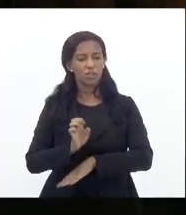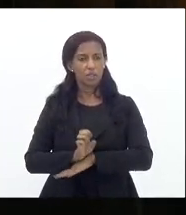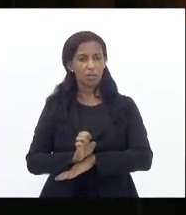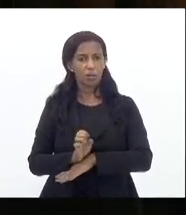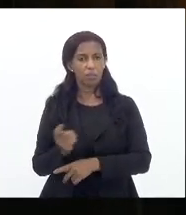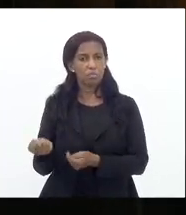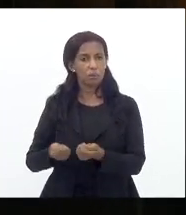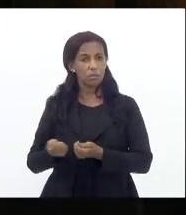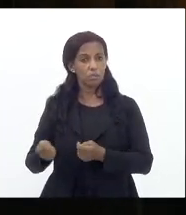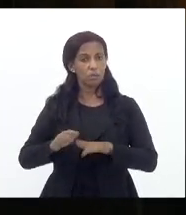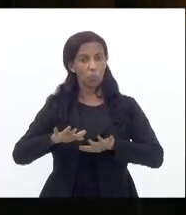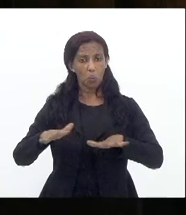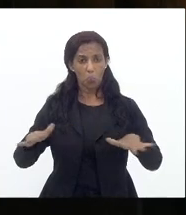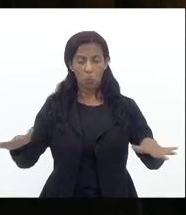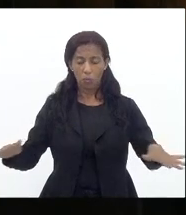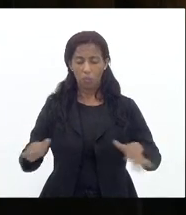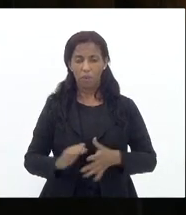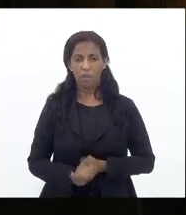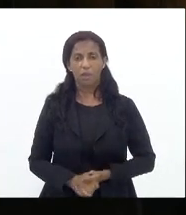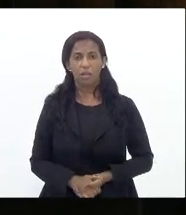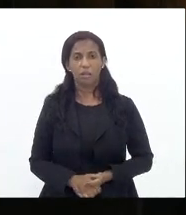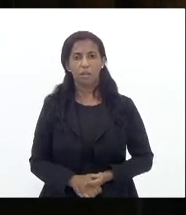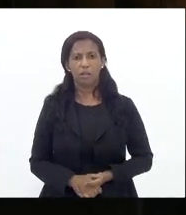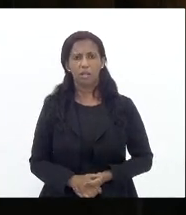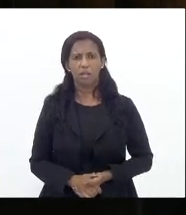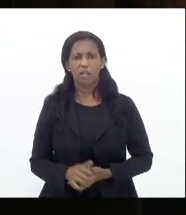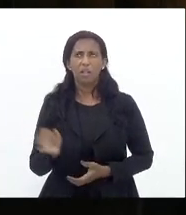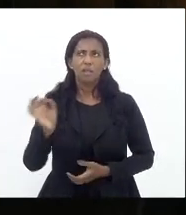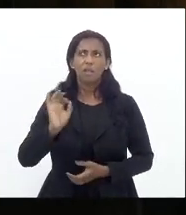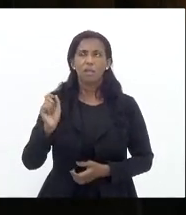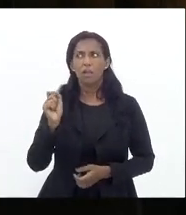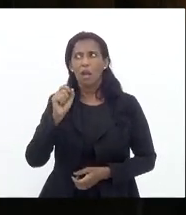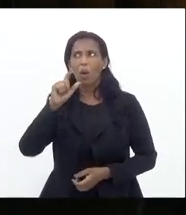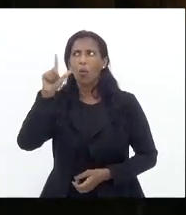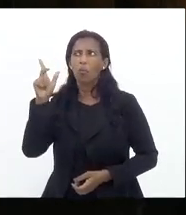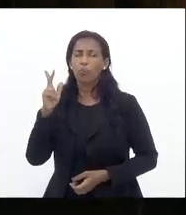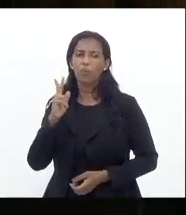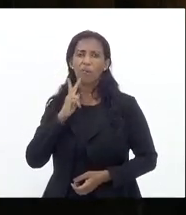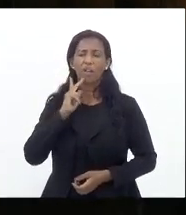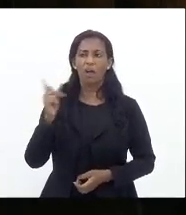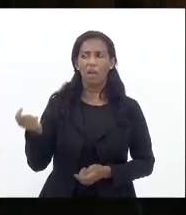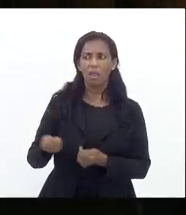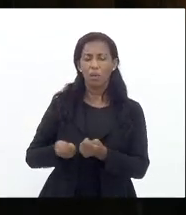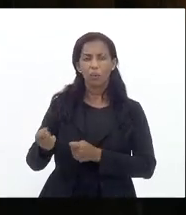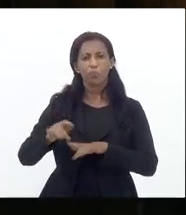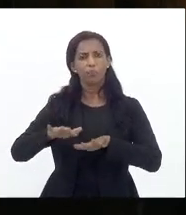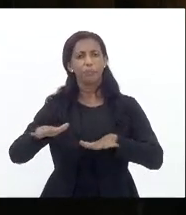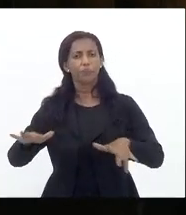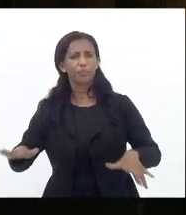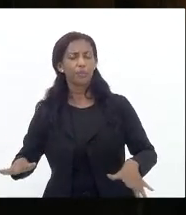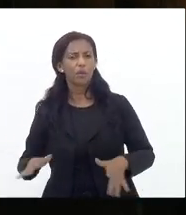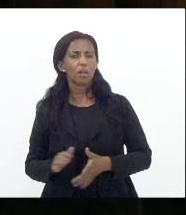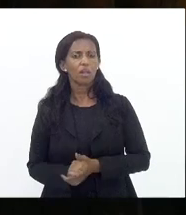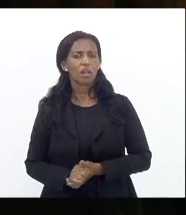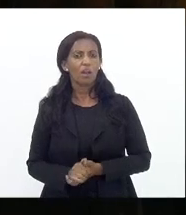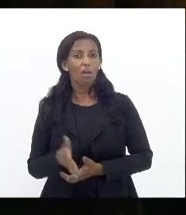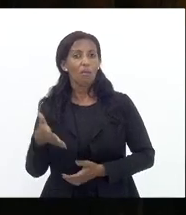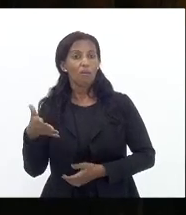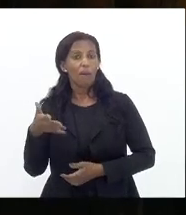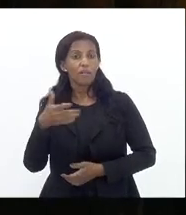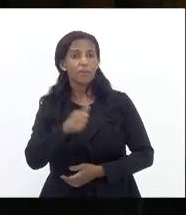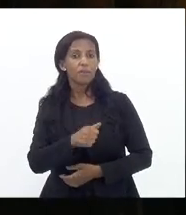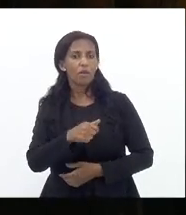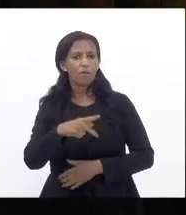do mar ninguém acordou um dia dizendo a economia do mar ela vai salvar